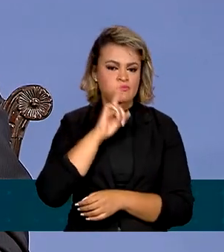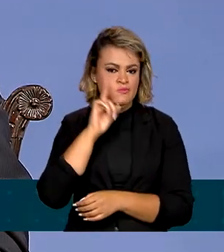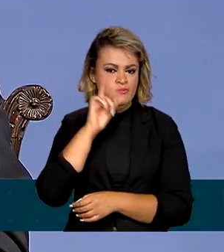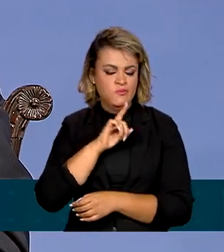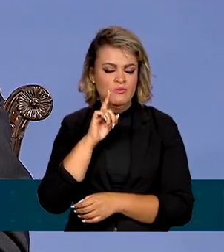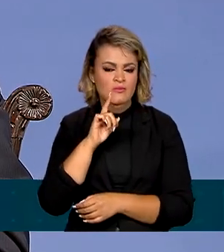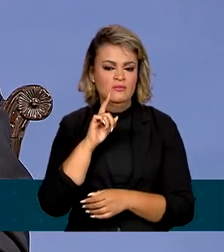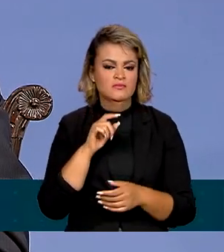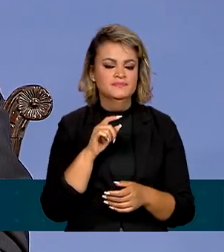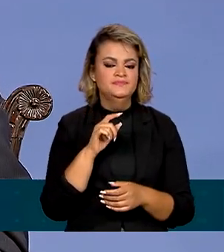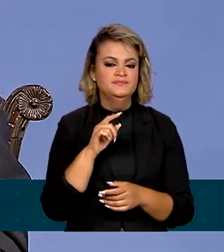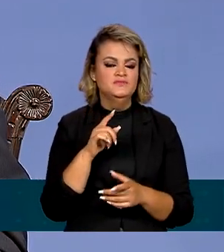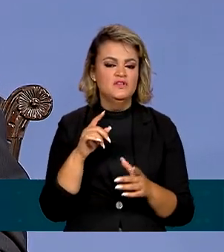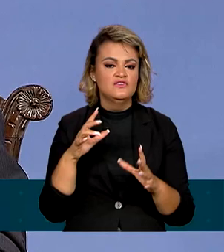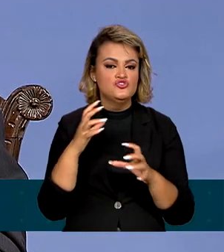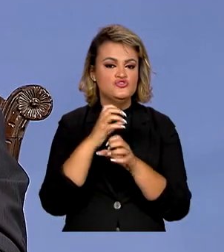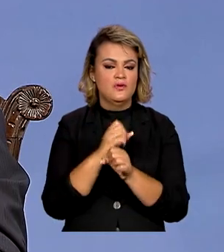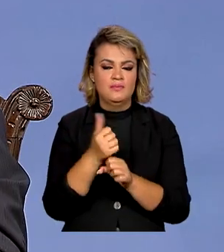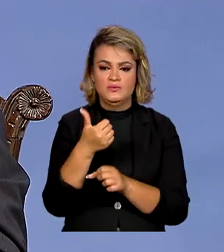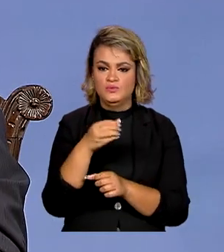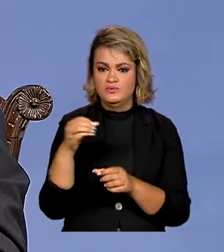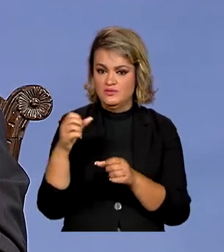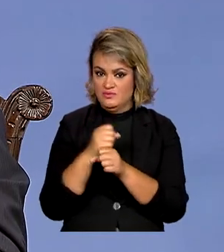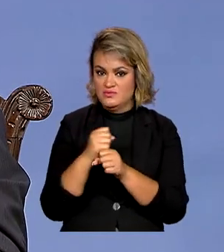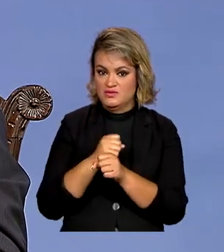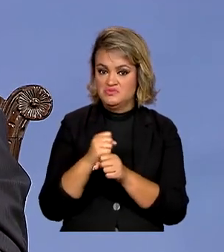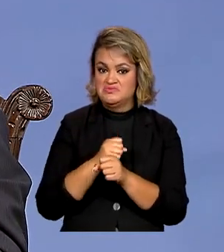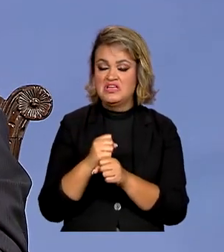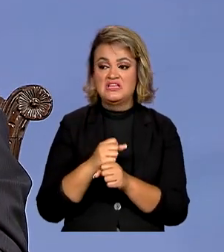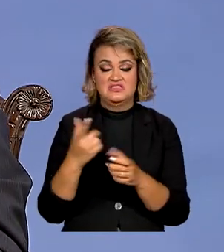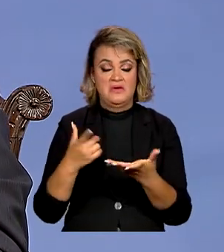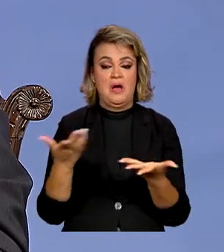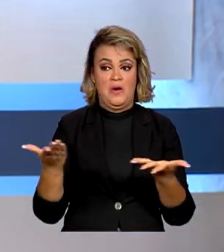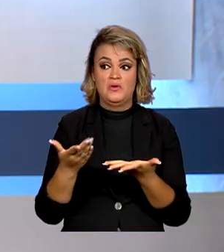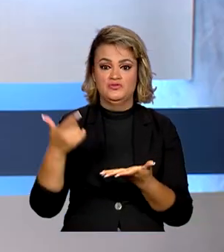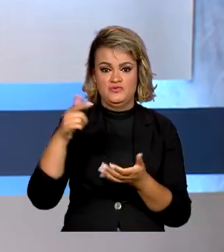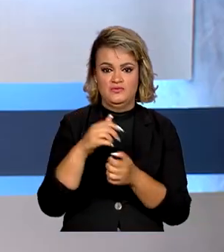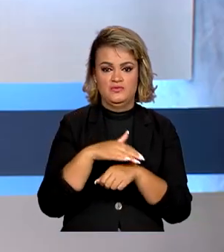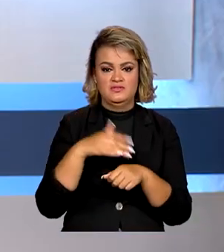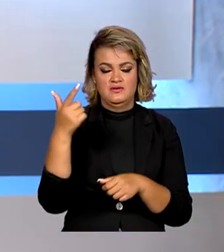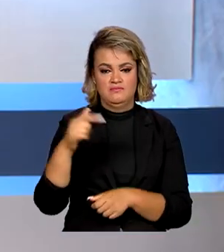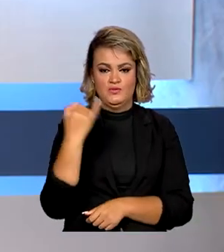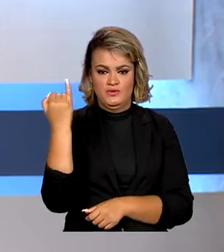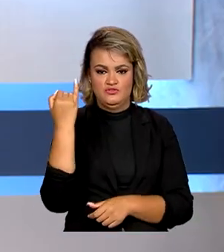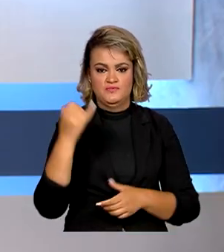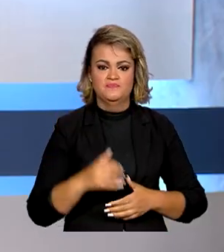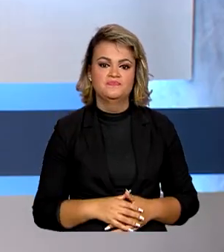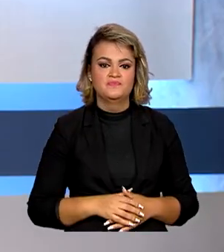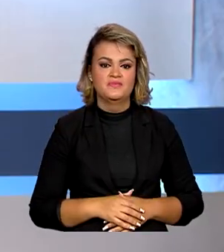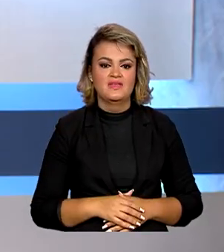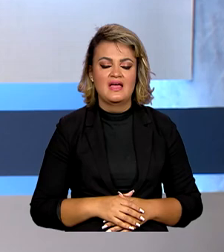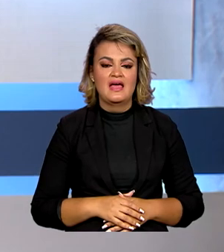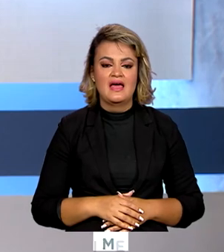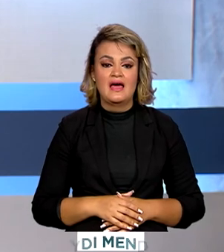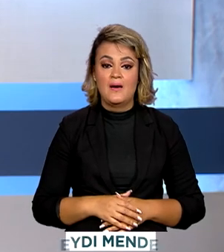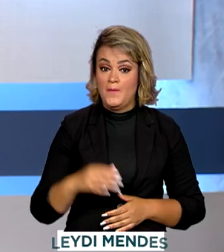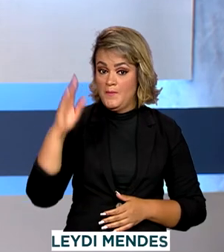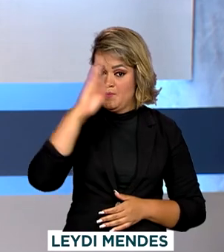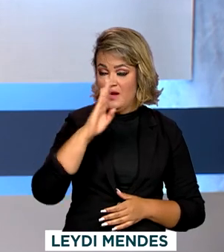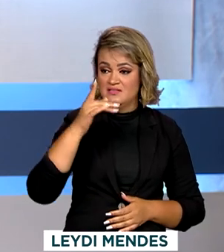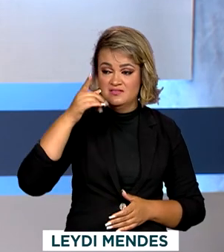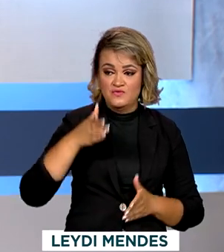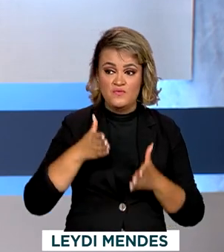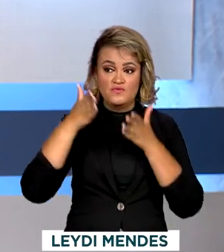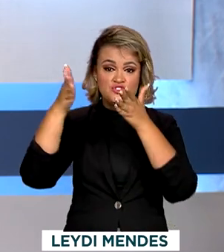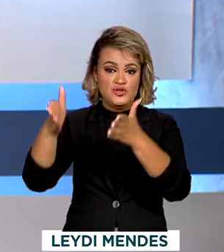comemoram 200 anos. Então, acho que esse é um marco importante. E a missão humanitária brasileira